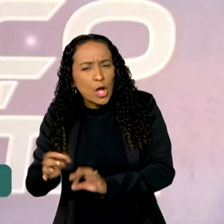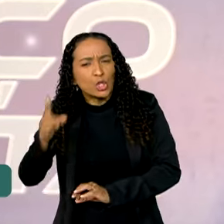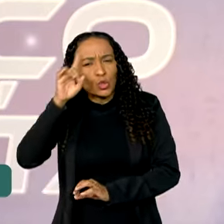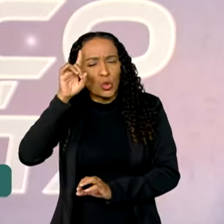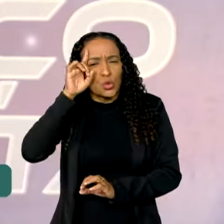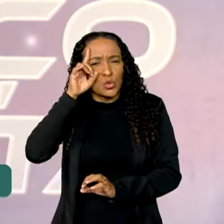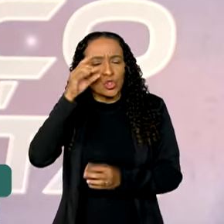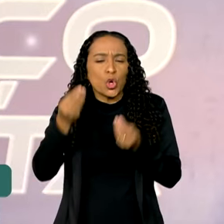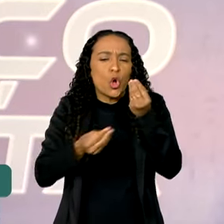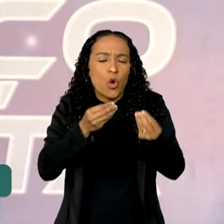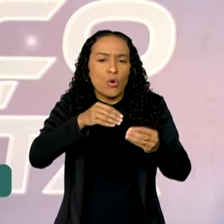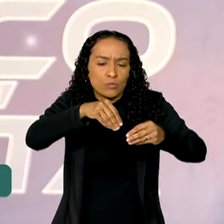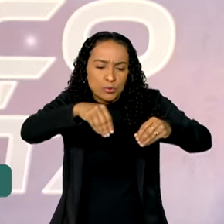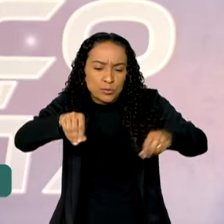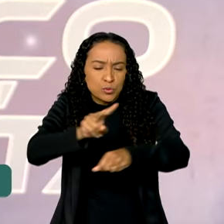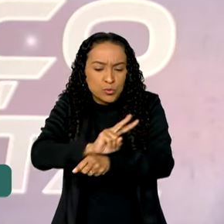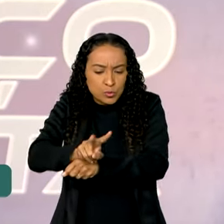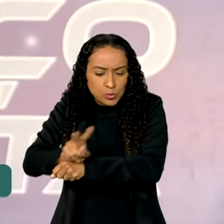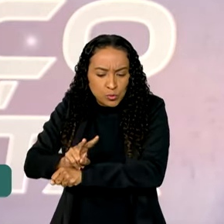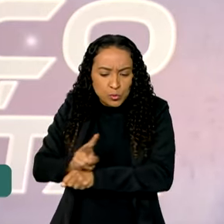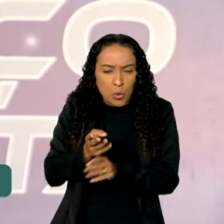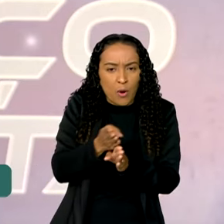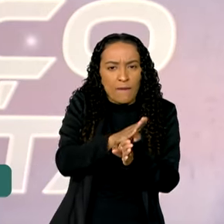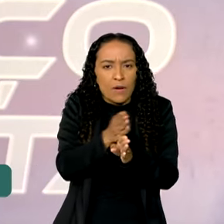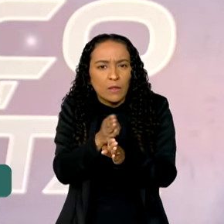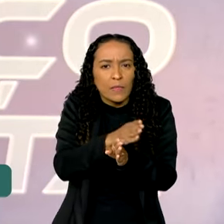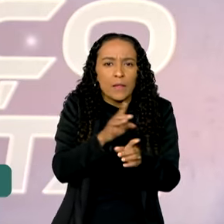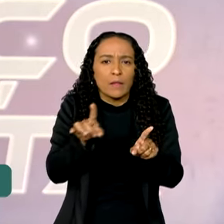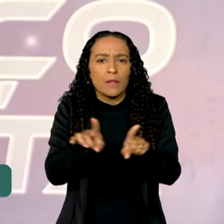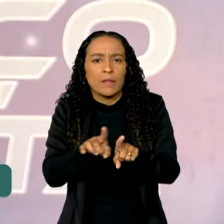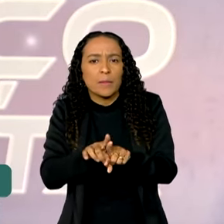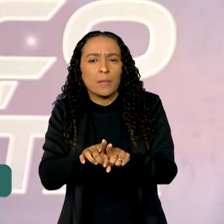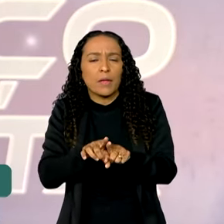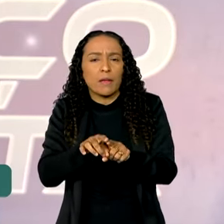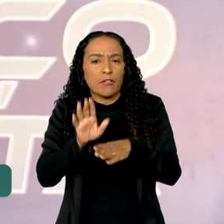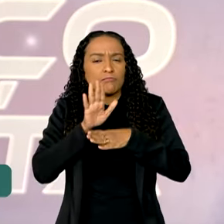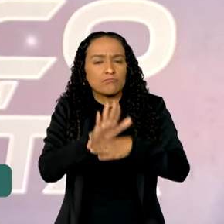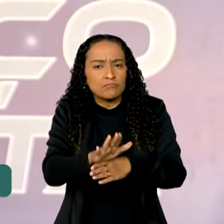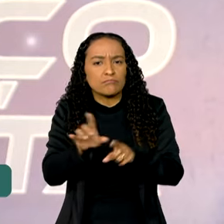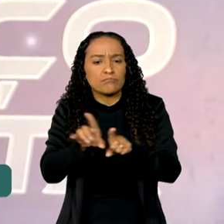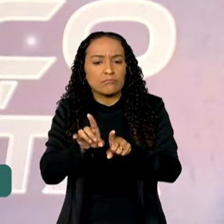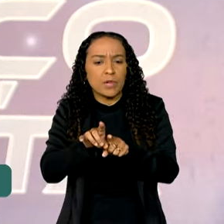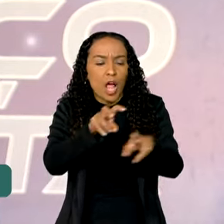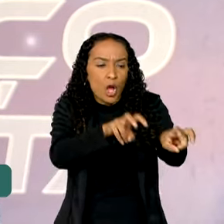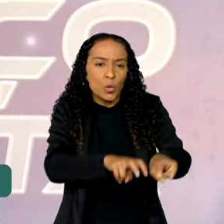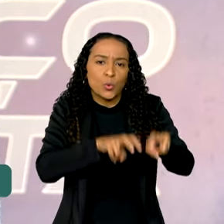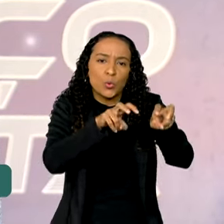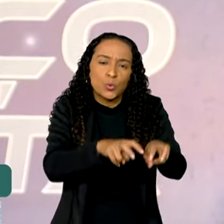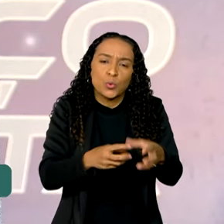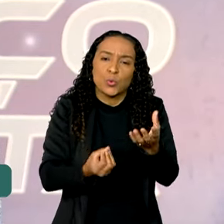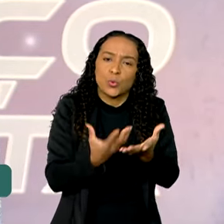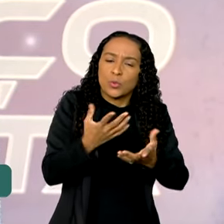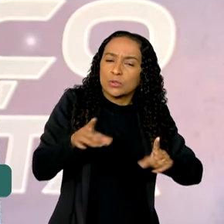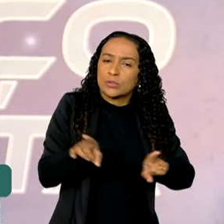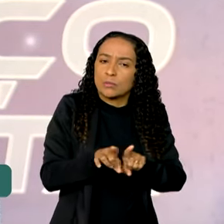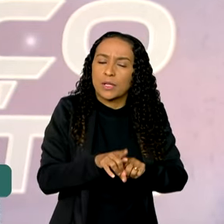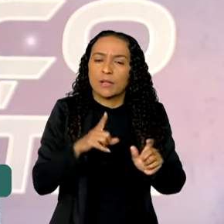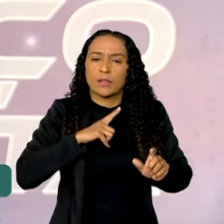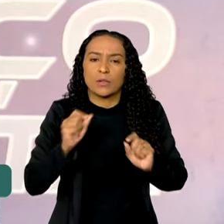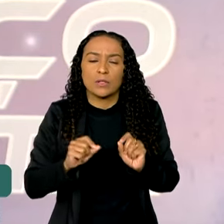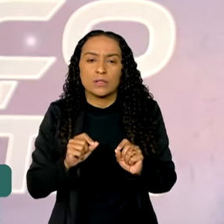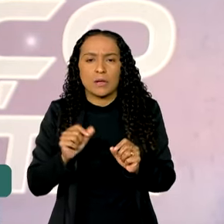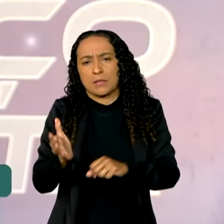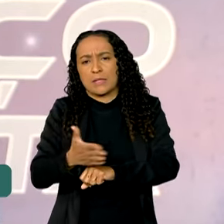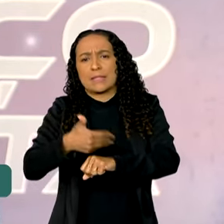monitorando as nossas fronteiras, favorecendo a nossa agricultura. E para isso, nós temos